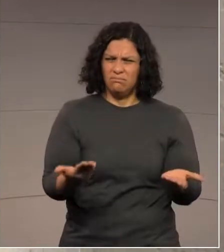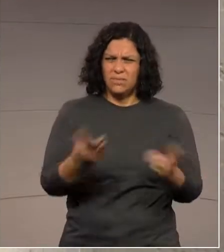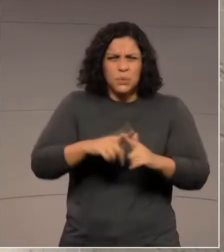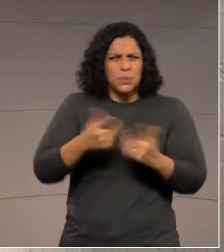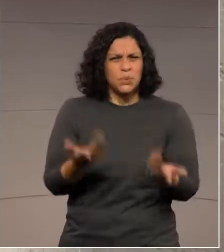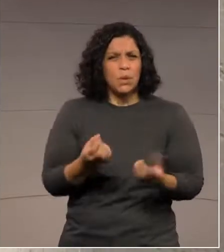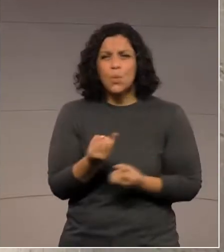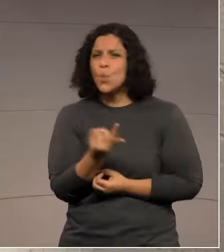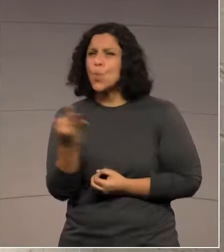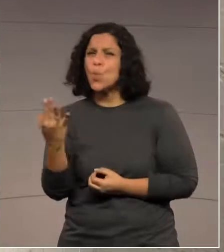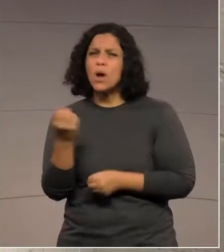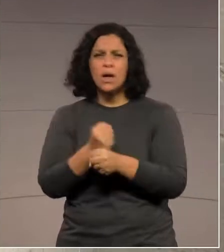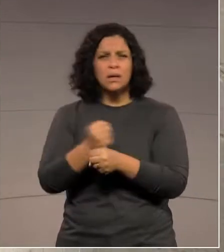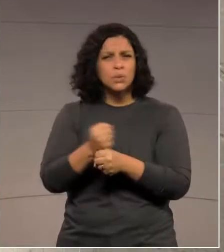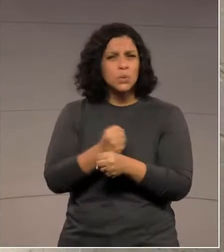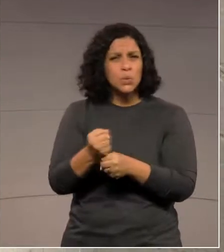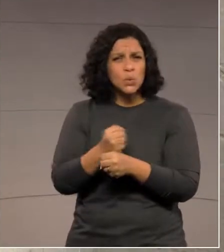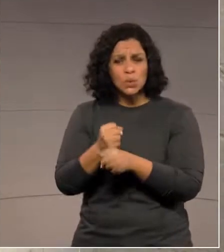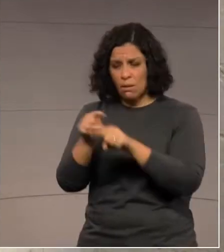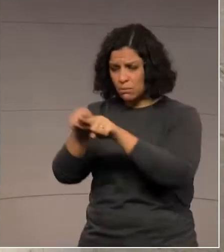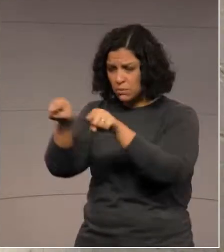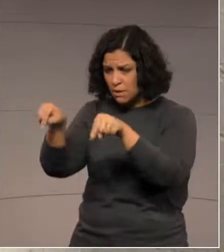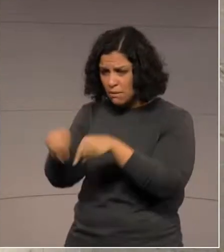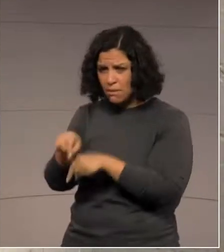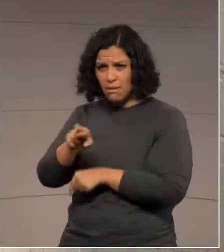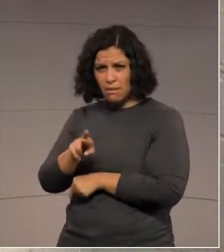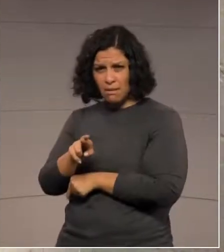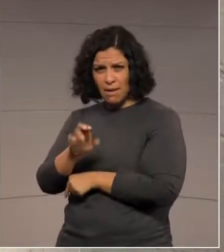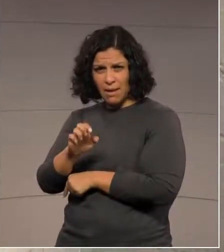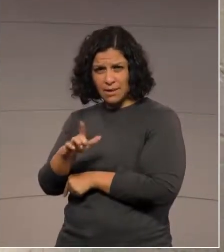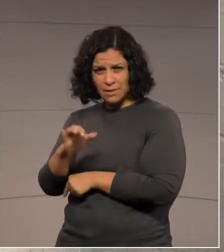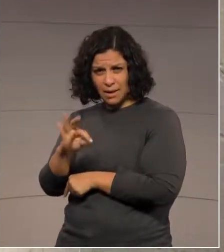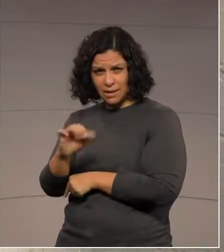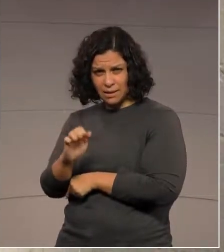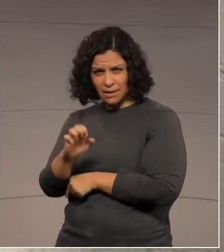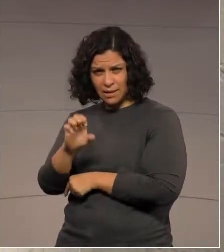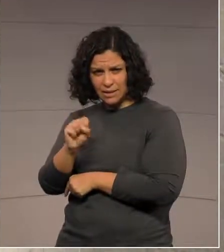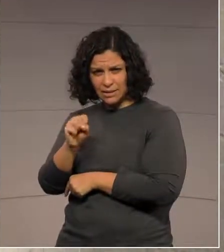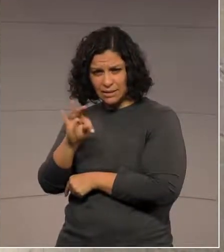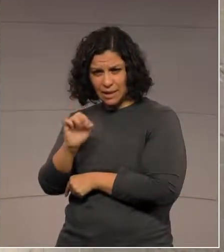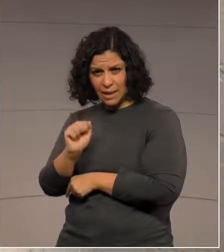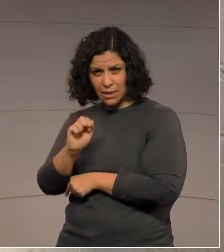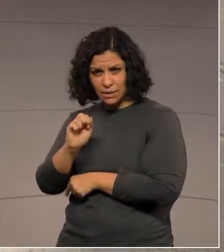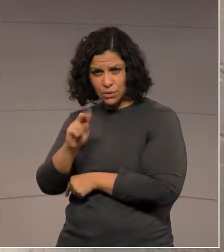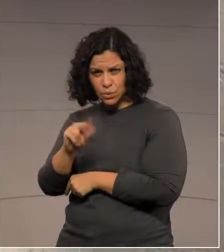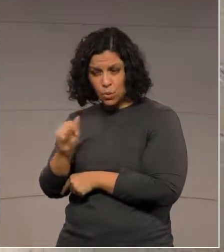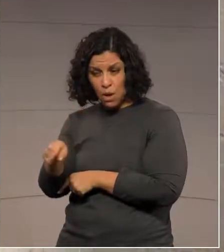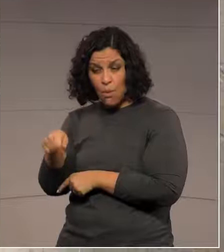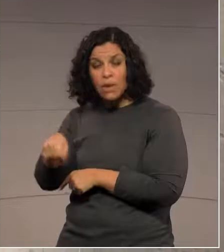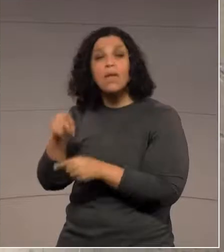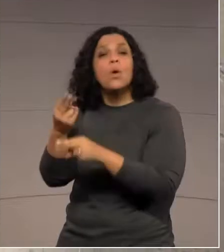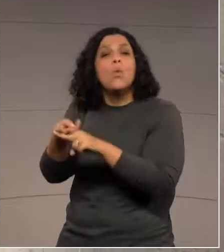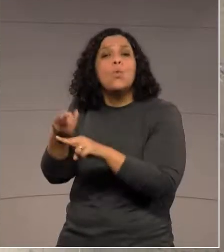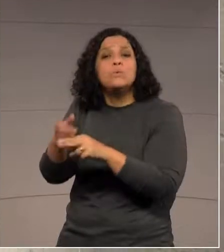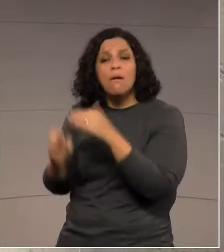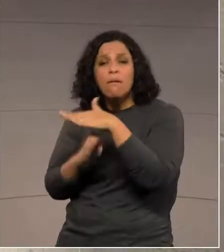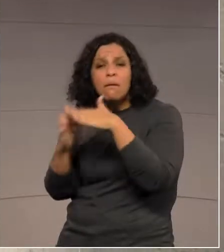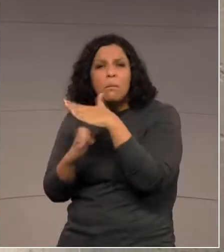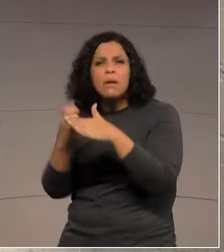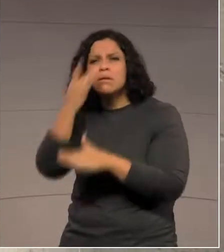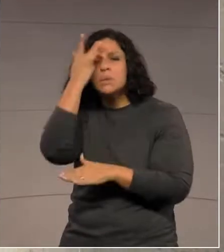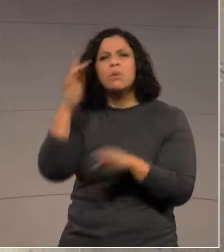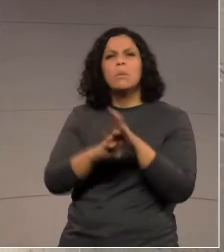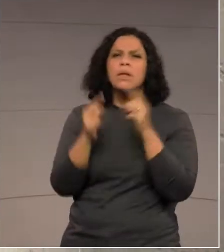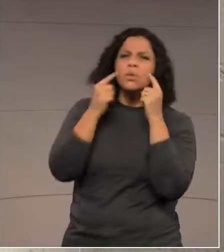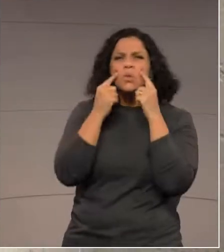há quantos anos essas agências estão instaladas nesses municípios? O empresário já sabe, o cidadão, no momento de dúvida, eles